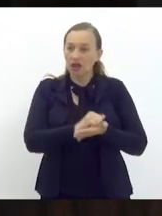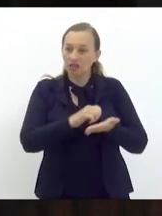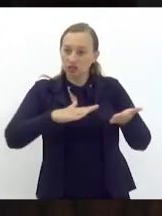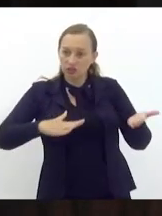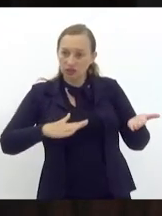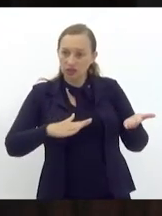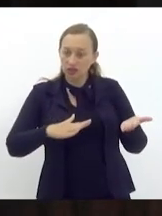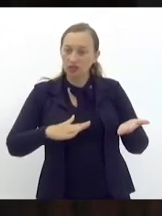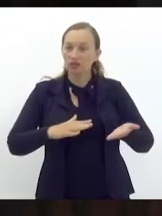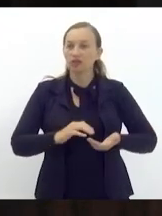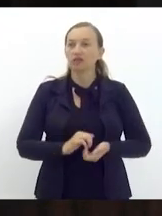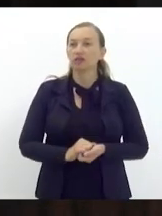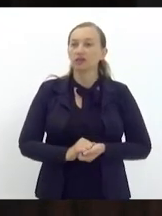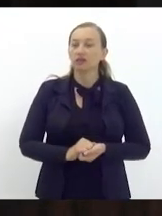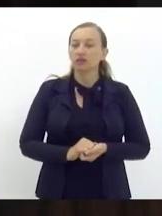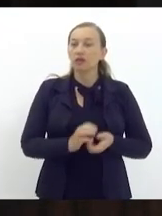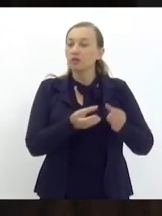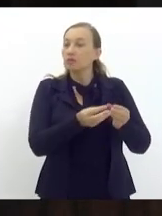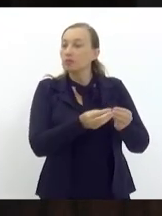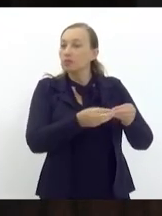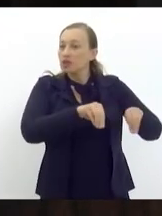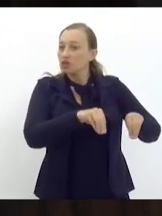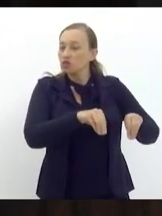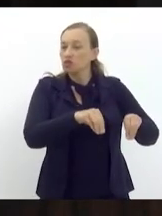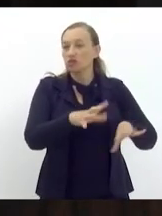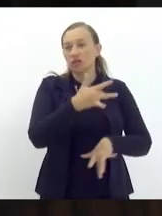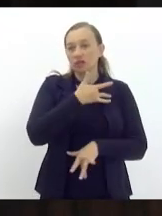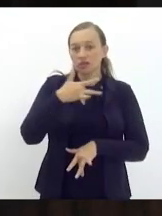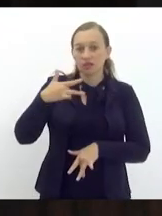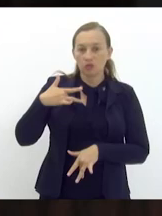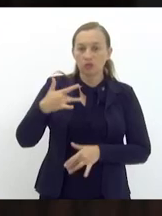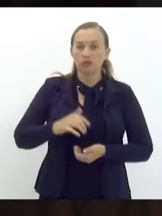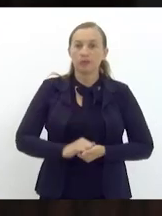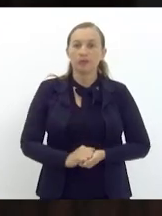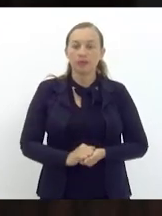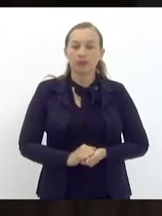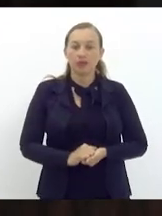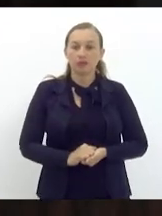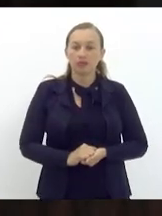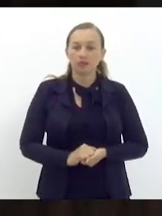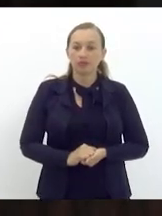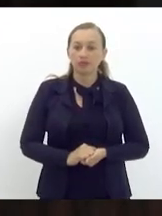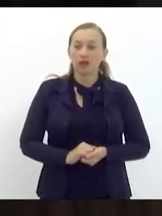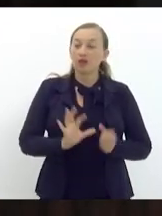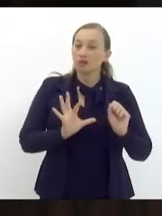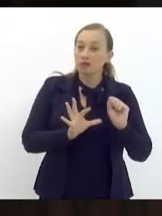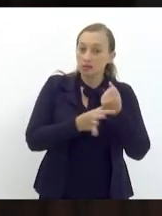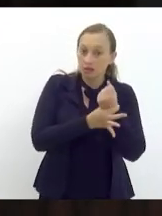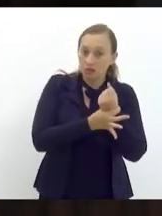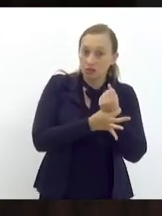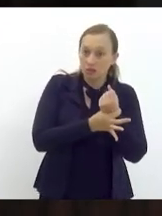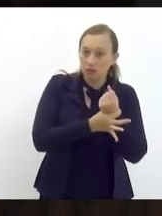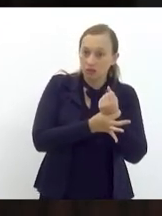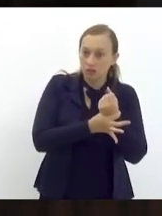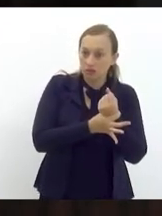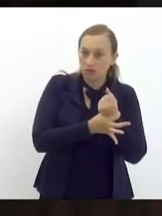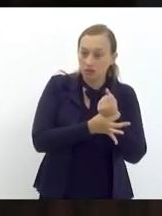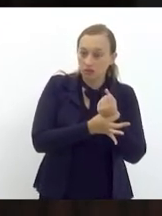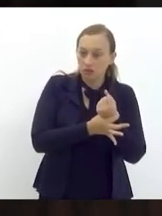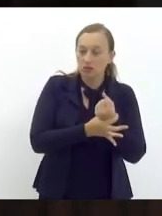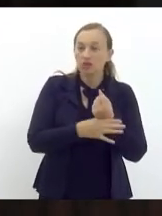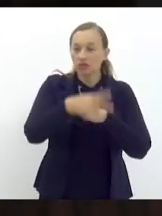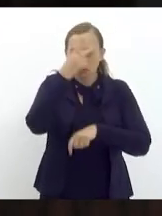causam danos à saúde e segurança dos